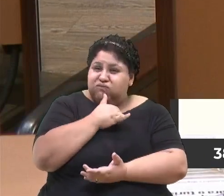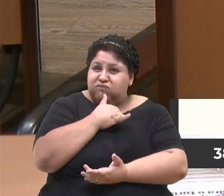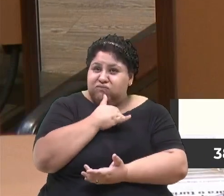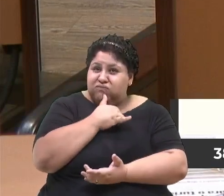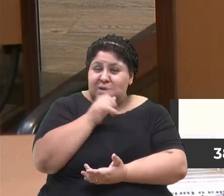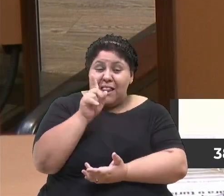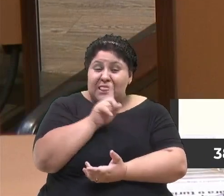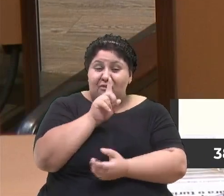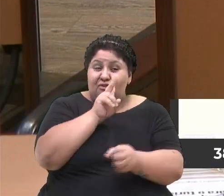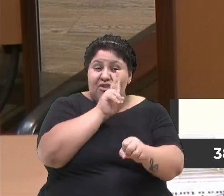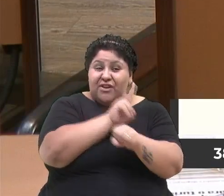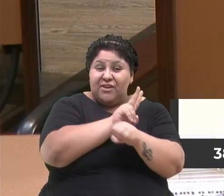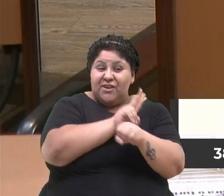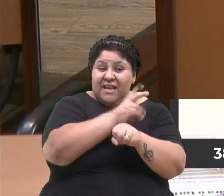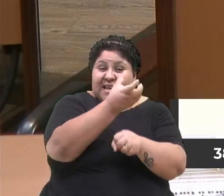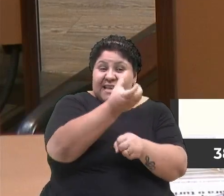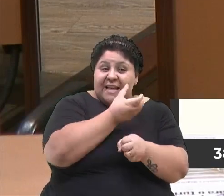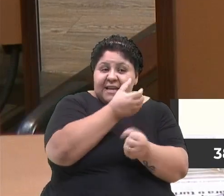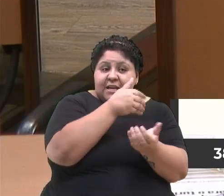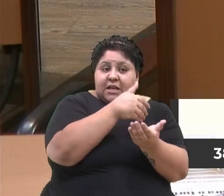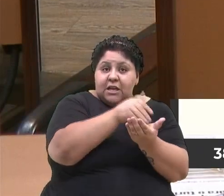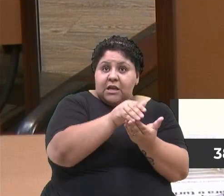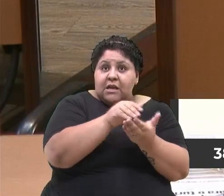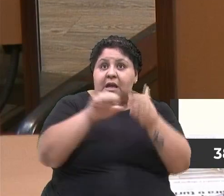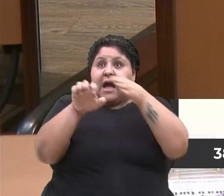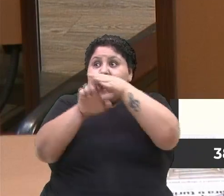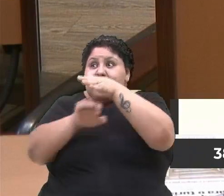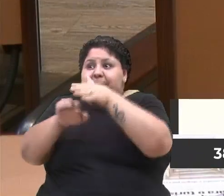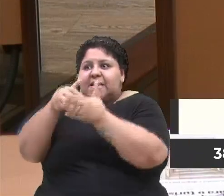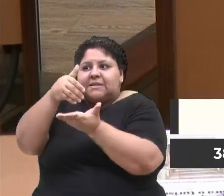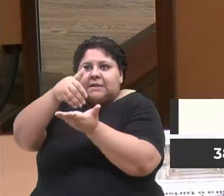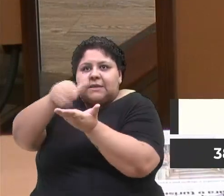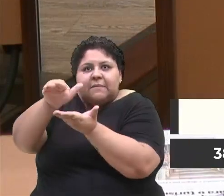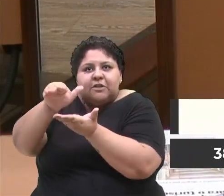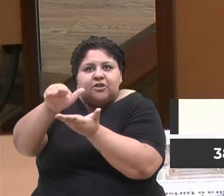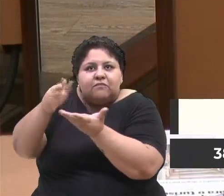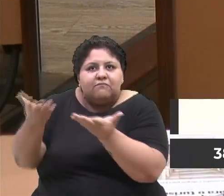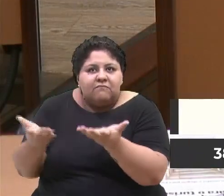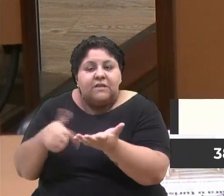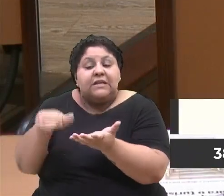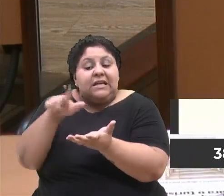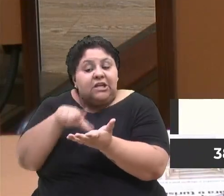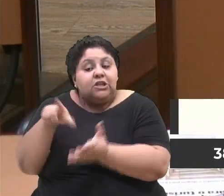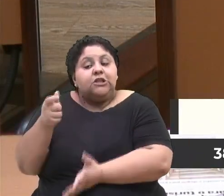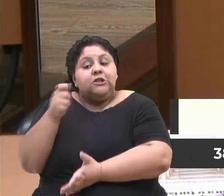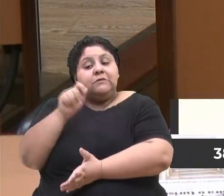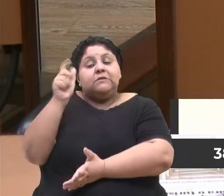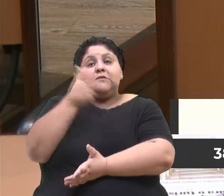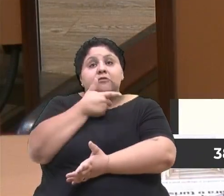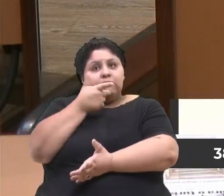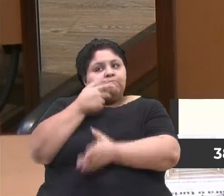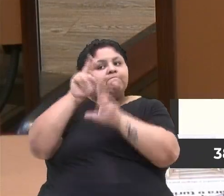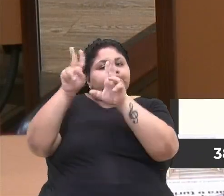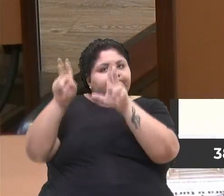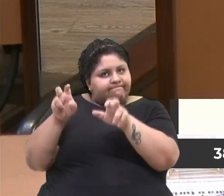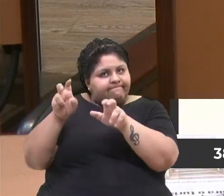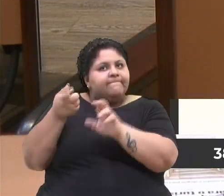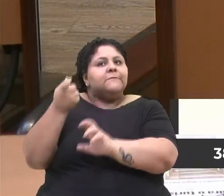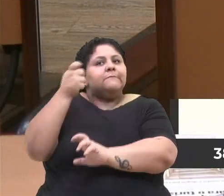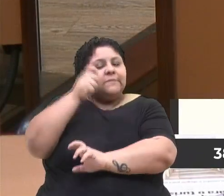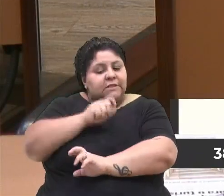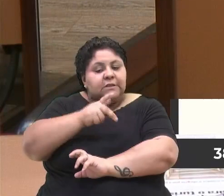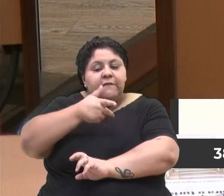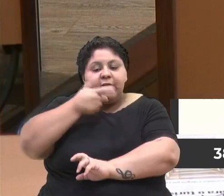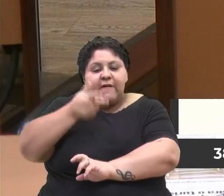cuidadora que quis, a monitora, foi a empresa que demitiu. Então, assim, a gente precisa falar sobre esse assunto, precisa retomar